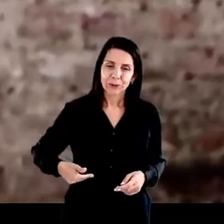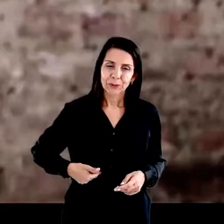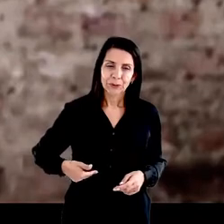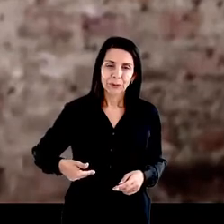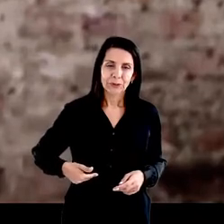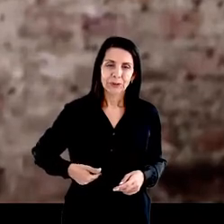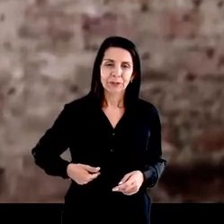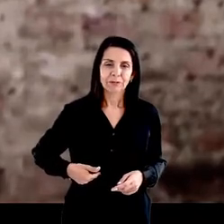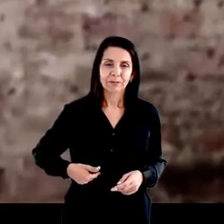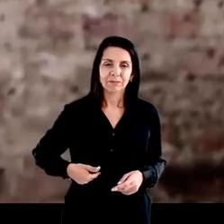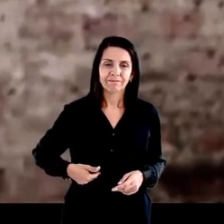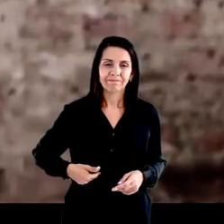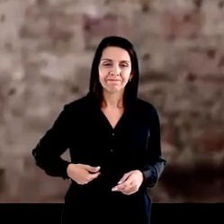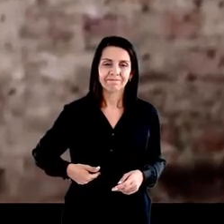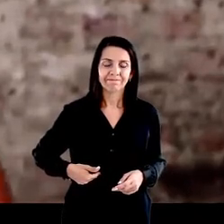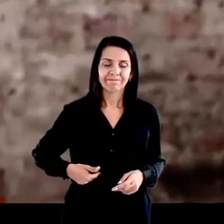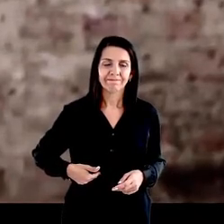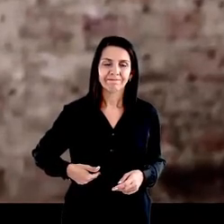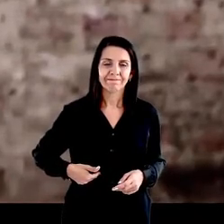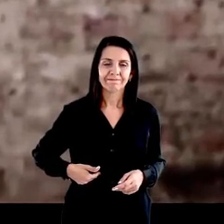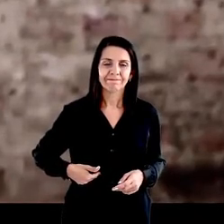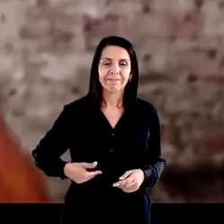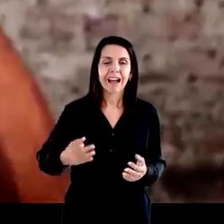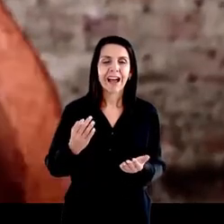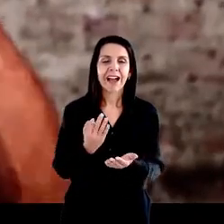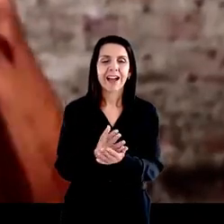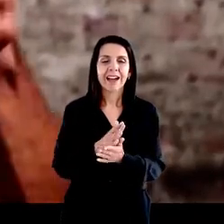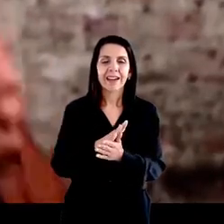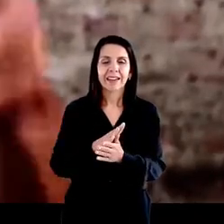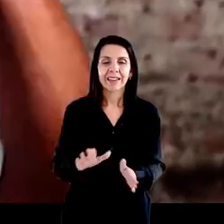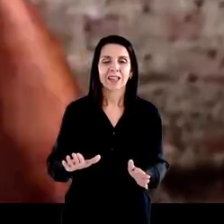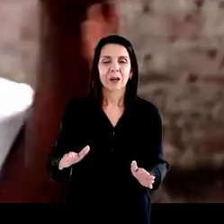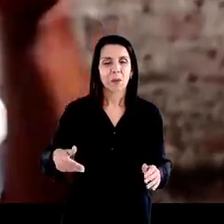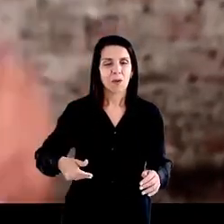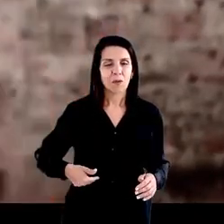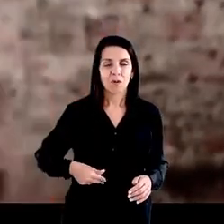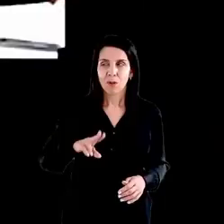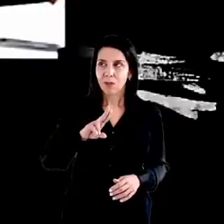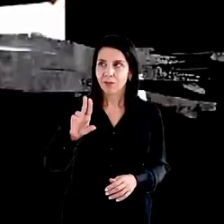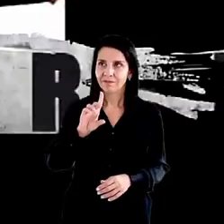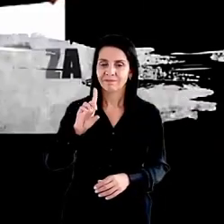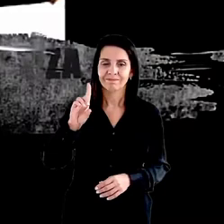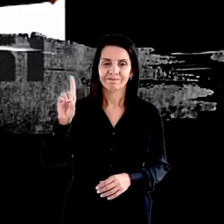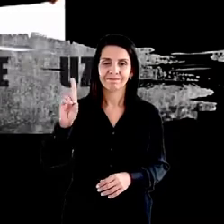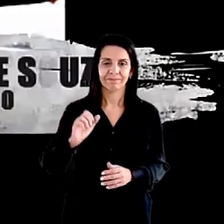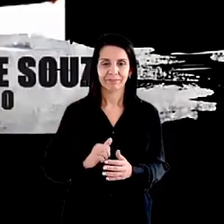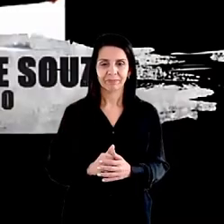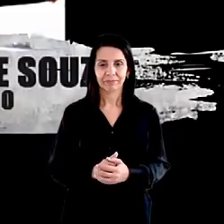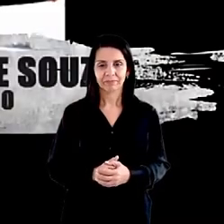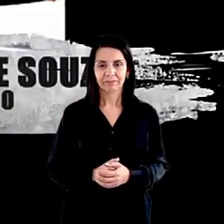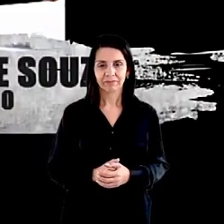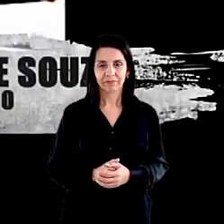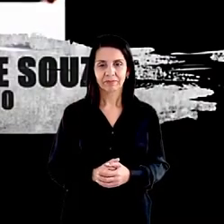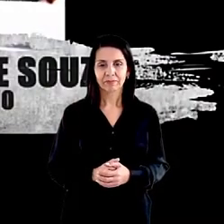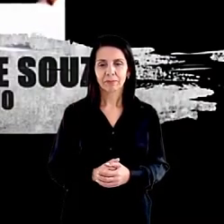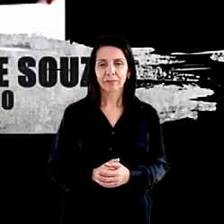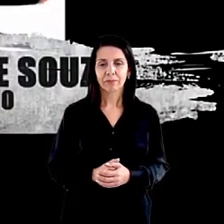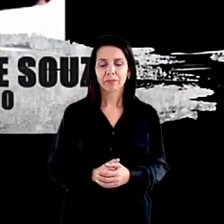palavra. Passei. E no nome de Deus, passou, vai passar. Bilhões de seres